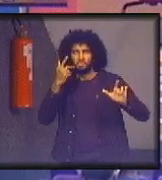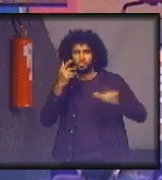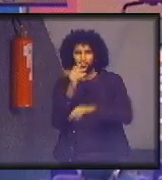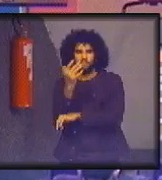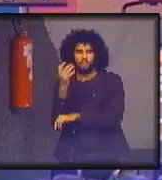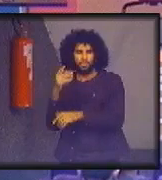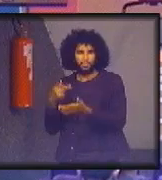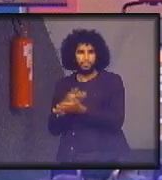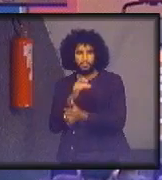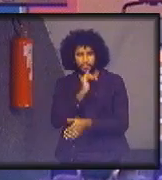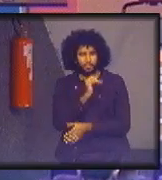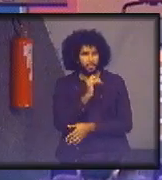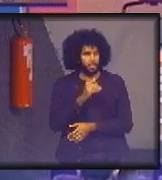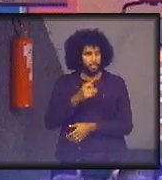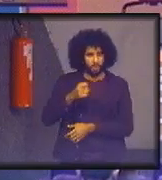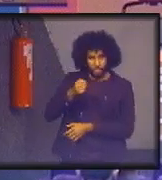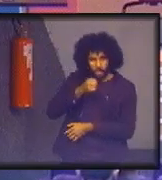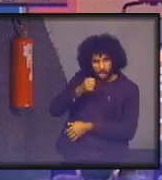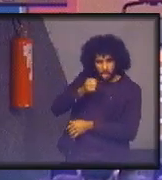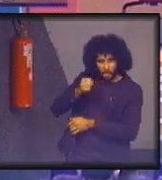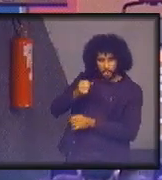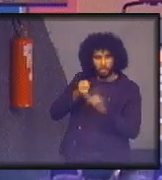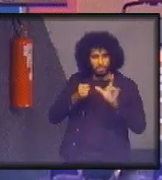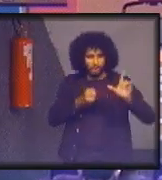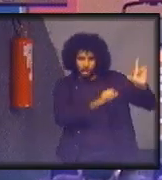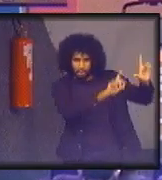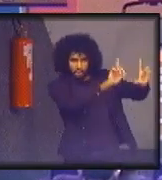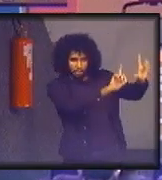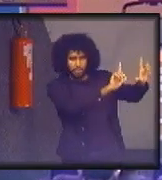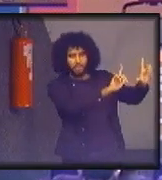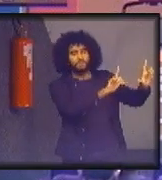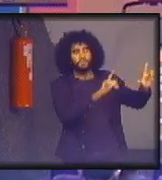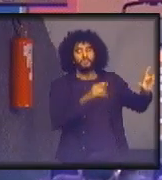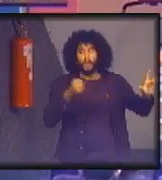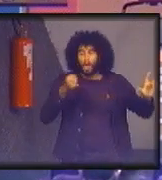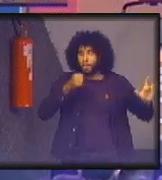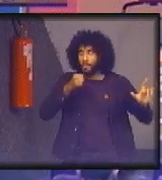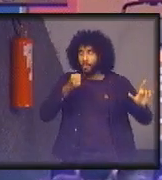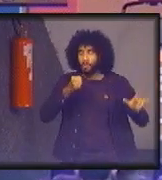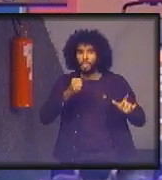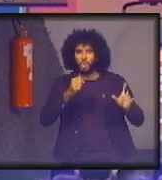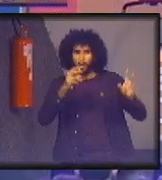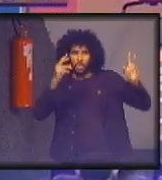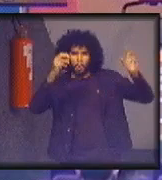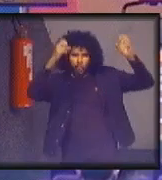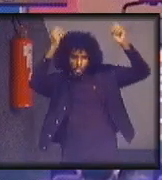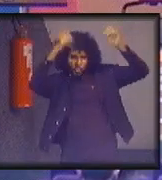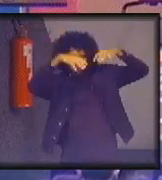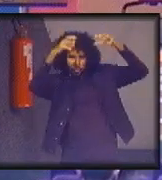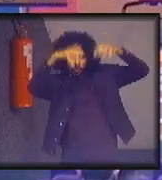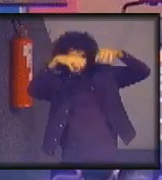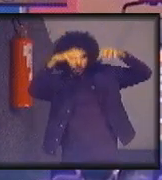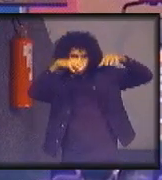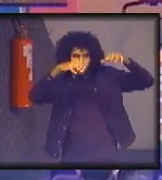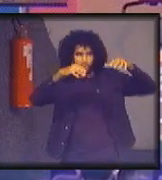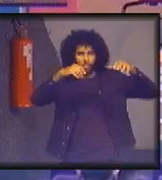repórter está aqui, o desastre está lá, e o repórter vai dizer, choveu, não é o caso, em Brasília, hoje